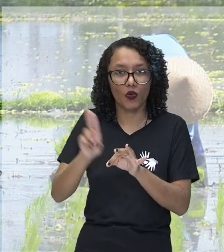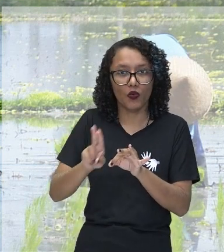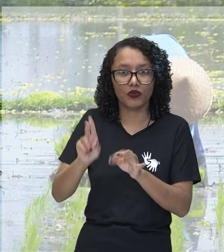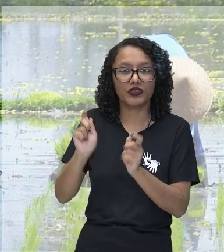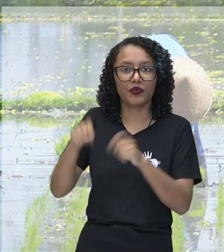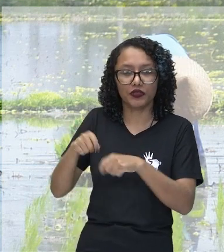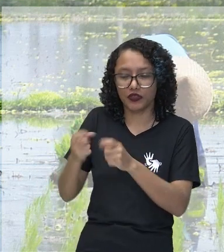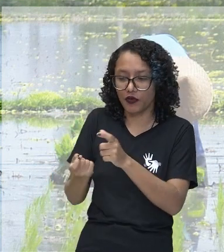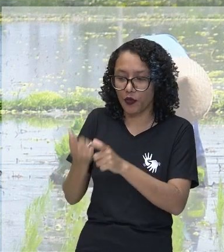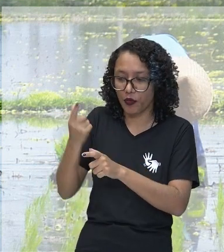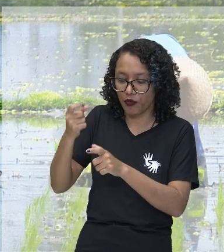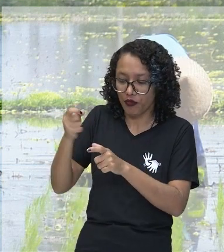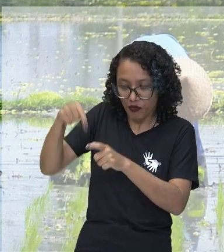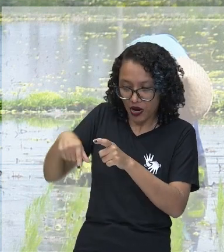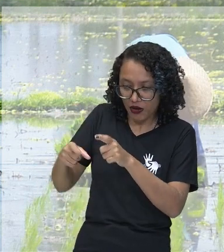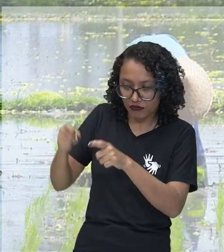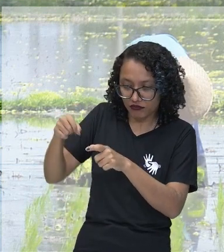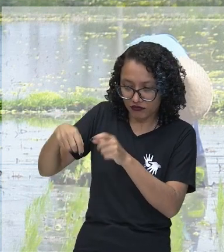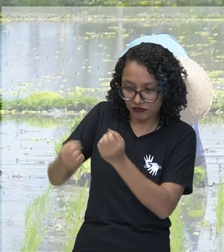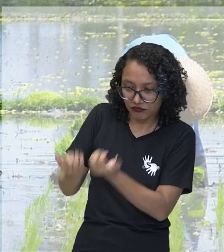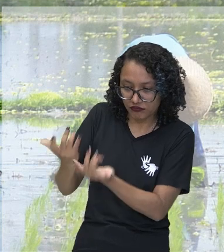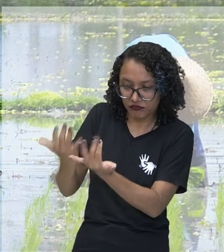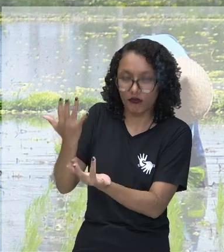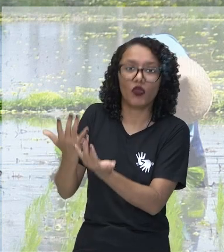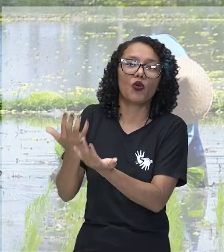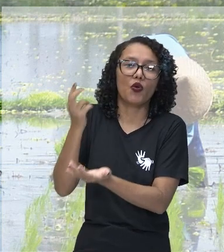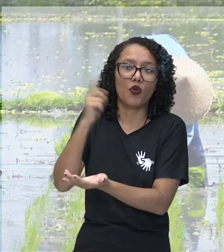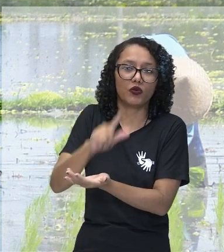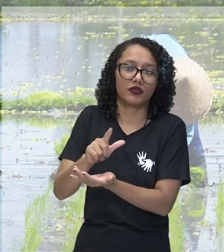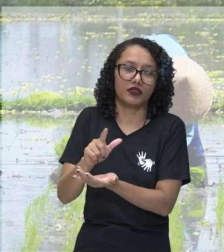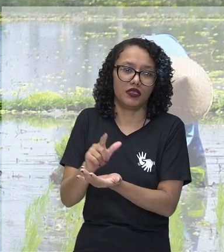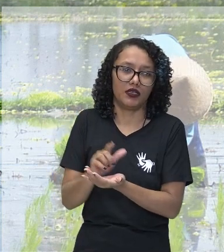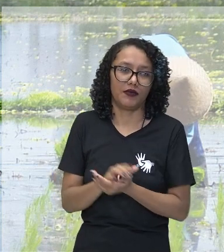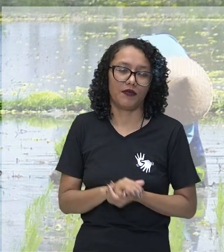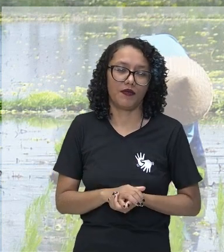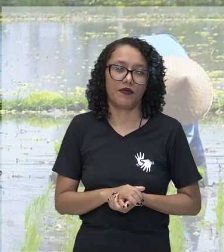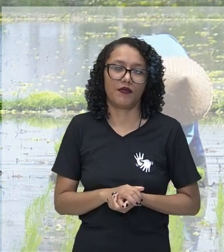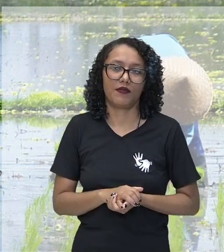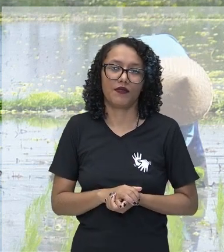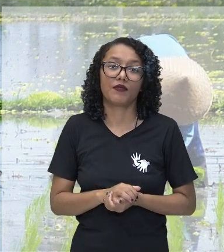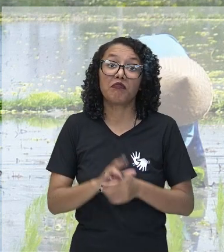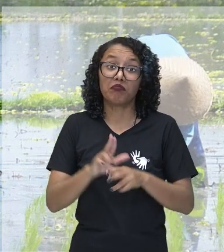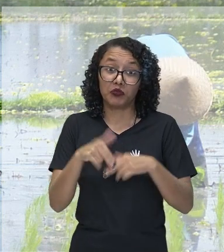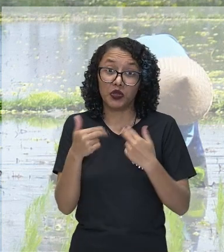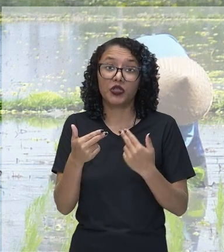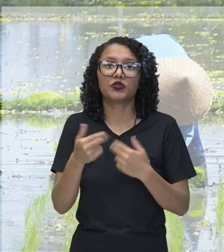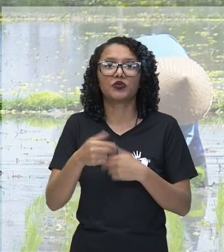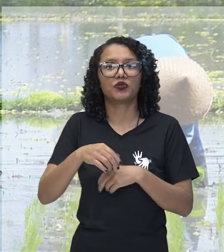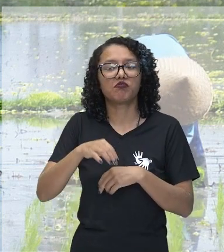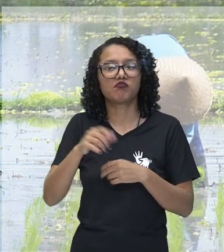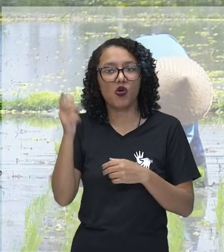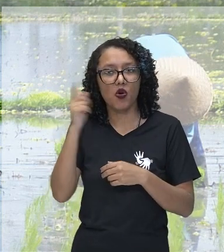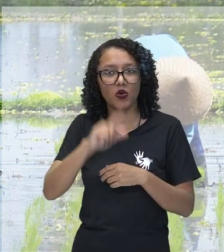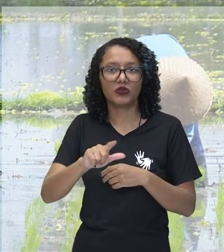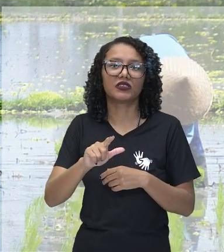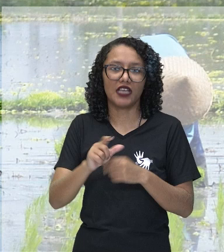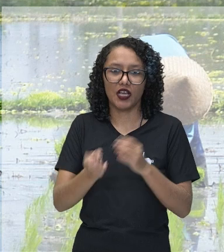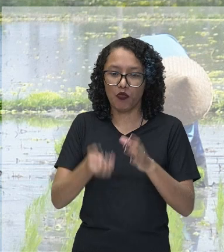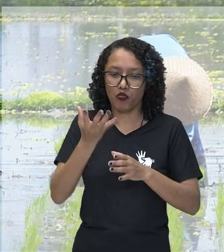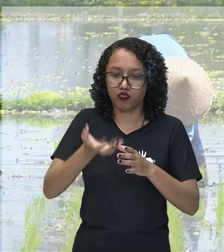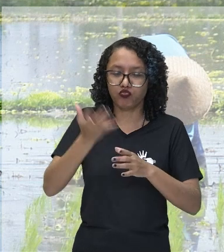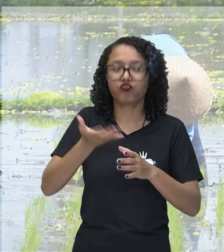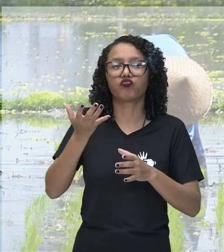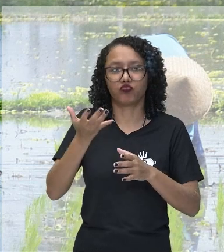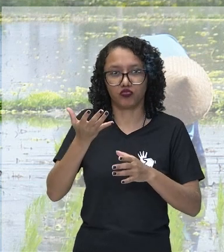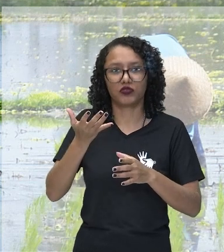pequenas áreas. Consequentemente, o país, o Japão, acaba tendo os maiores índices de produção por área quadrada do mundo.